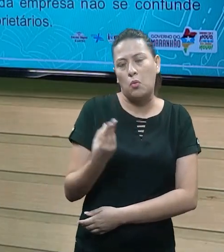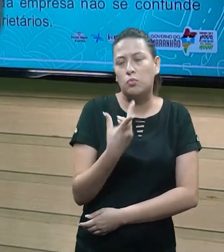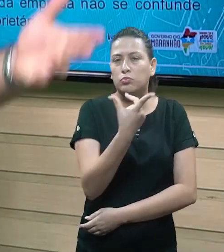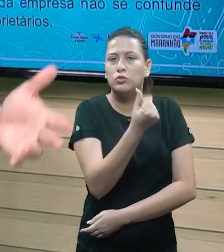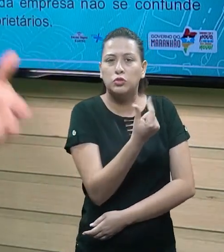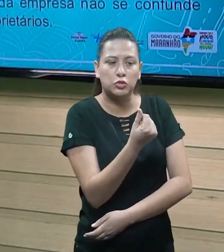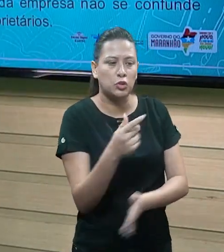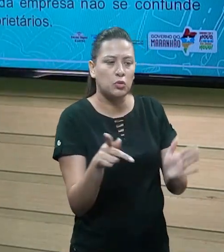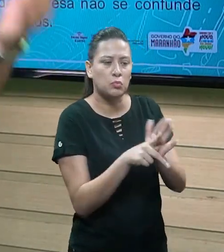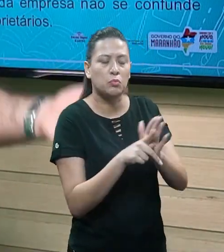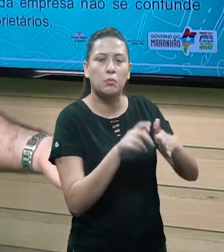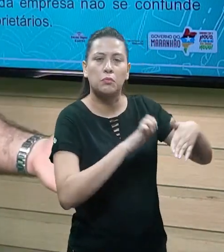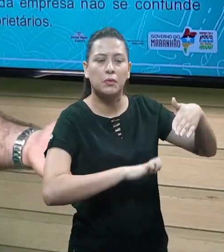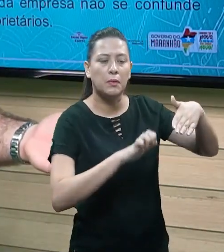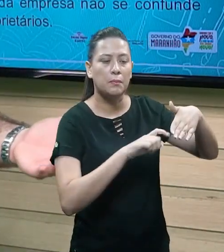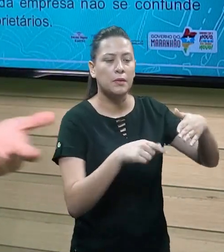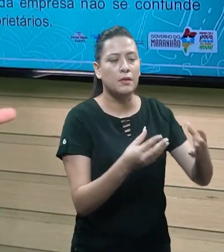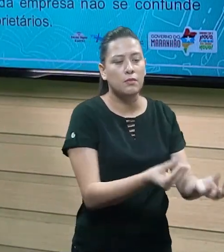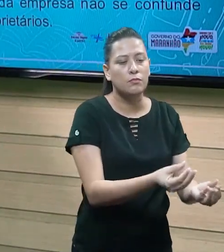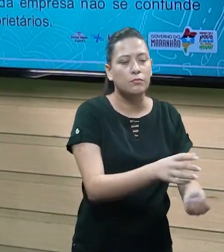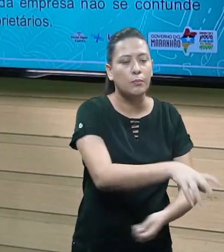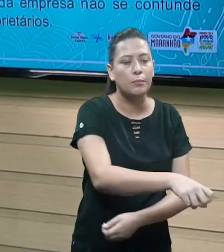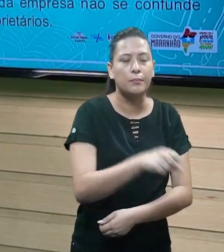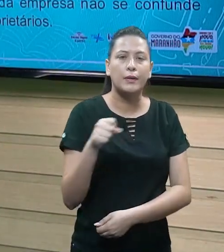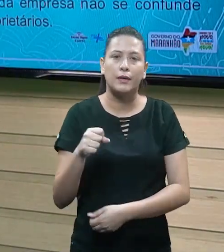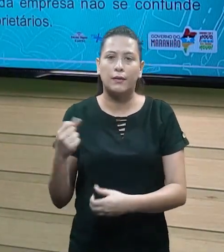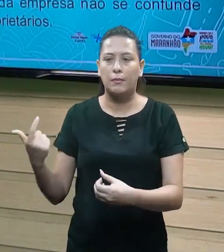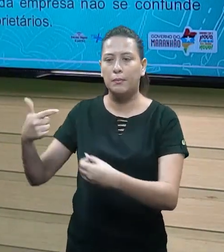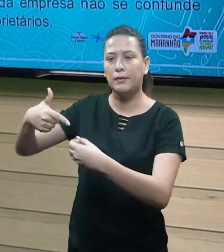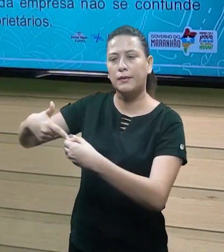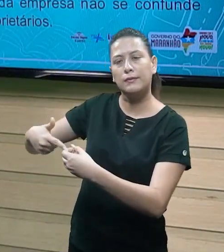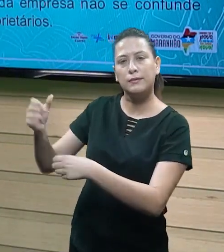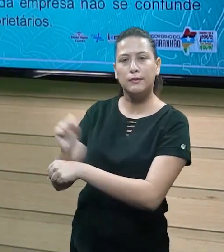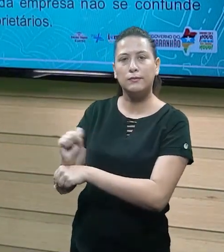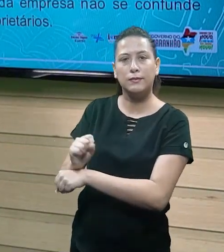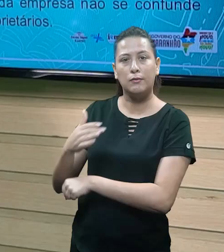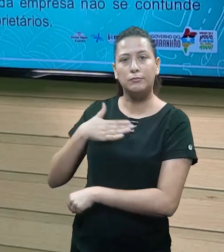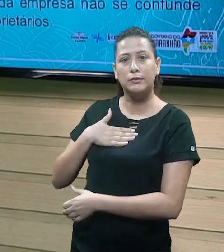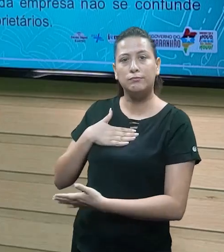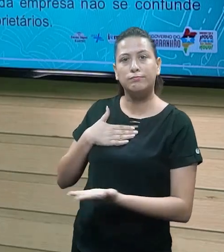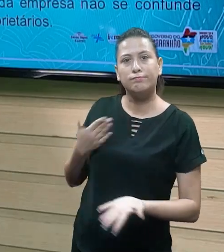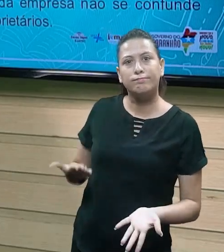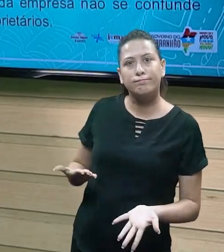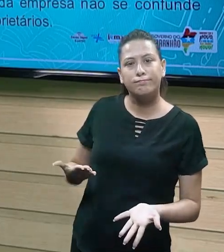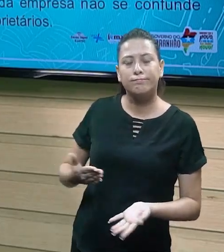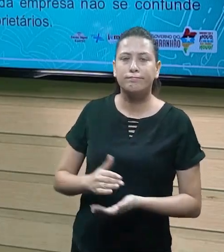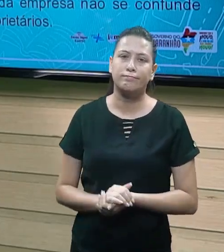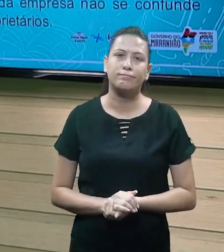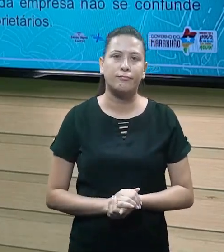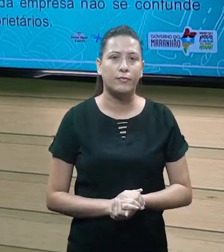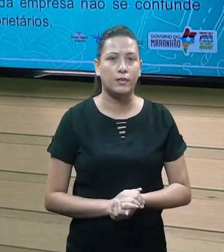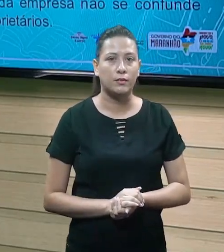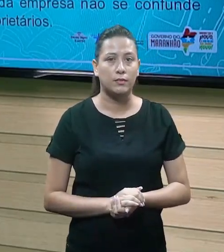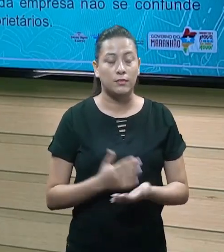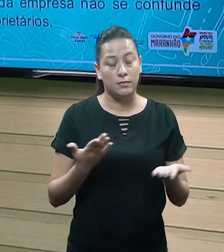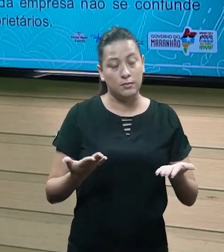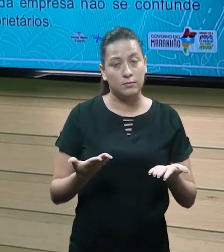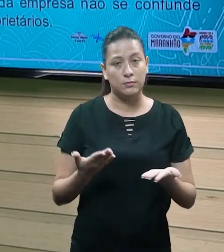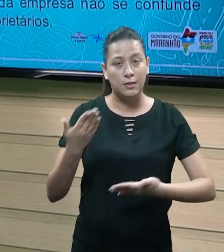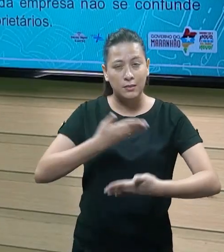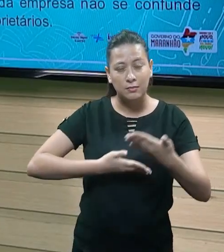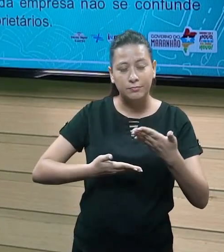dinheiro da empresa, do caixa da empresa para botar combustível no meu carro, tá? Então, esse envolvimento que eu tenho do meu pessoal